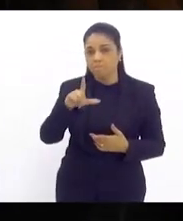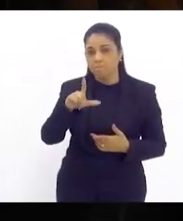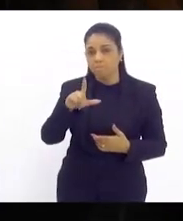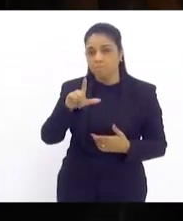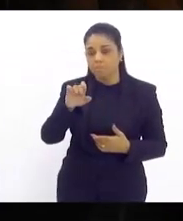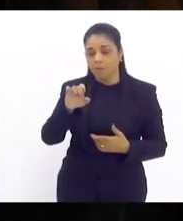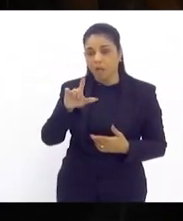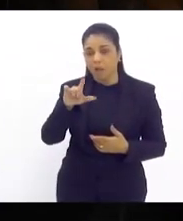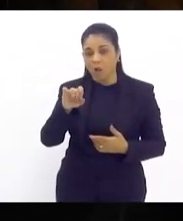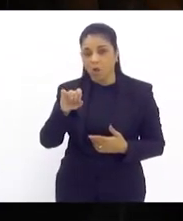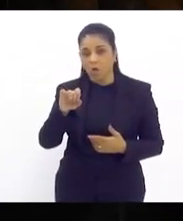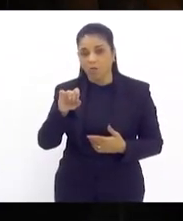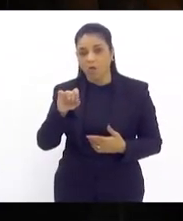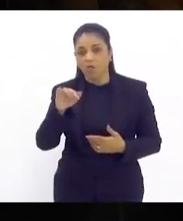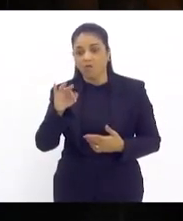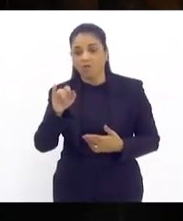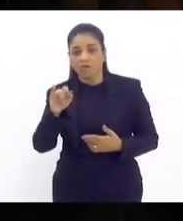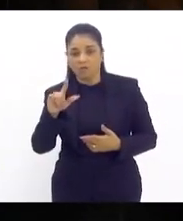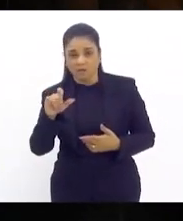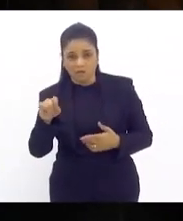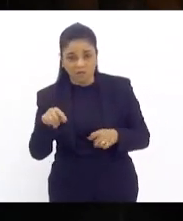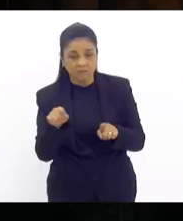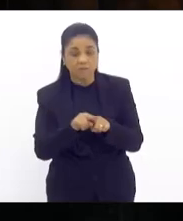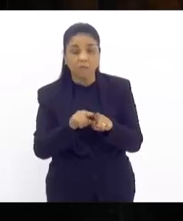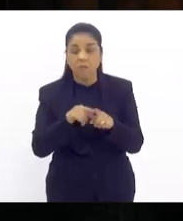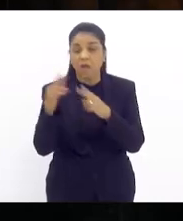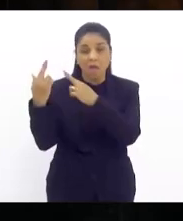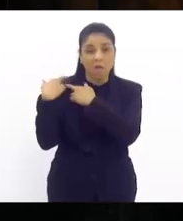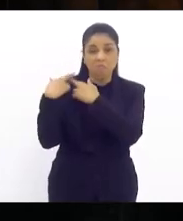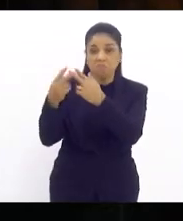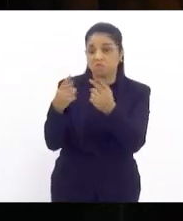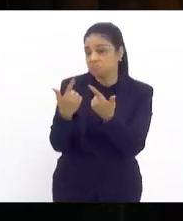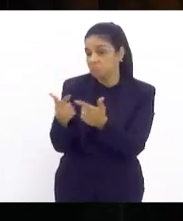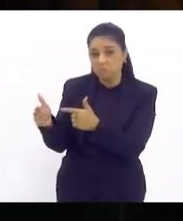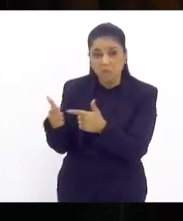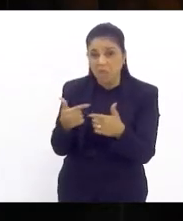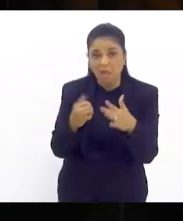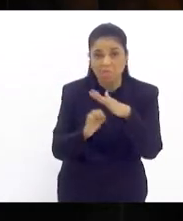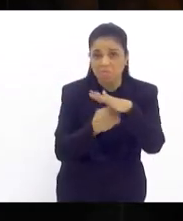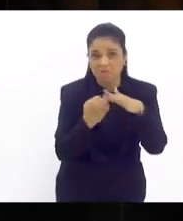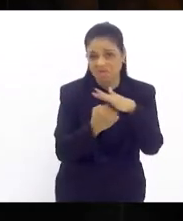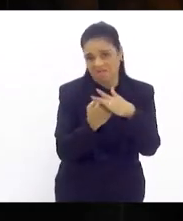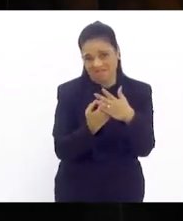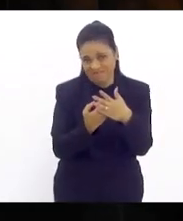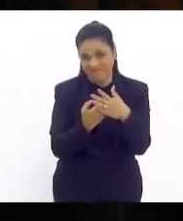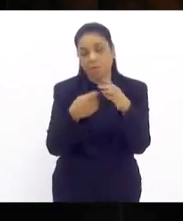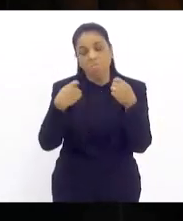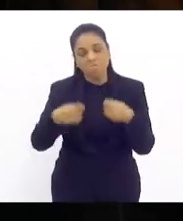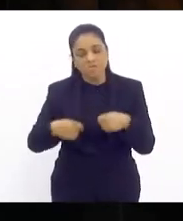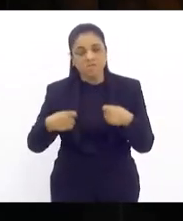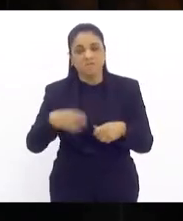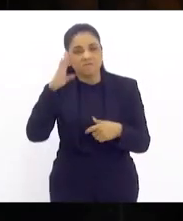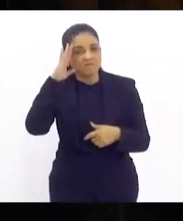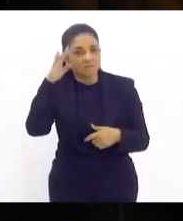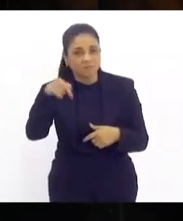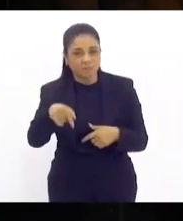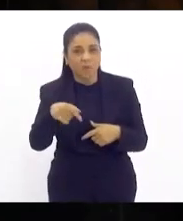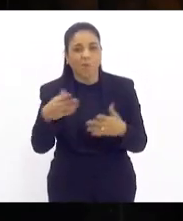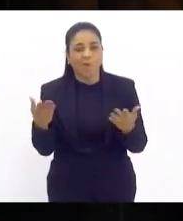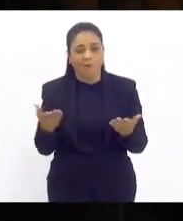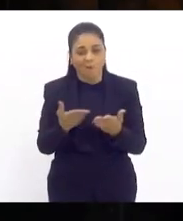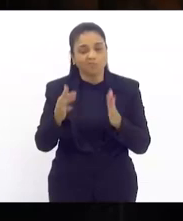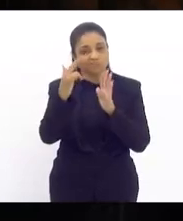que a gente não tem a responsabilização dessas mesmas empresas então é fundamental hoje já há uma